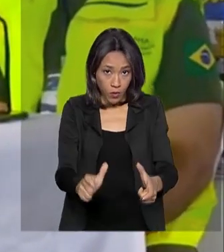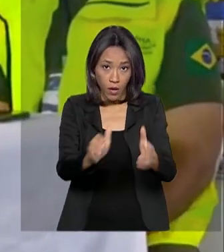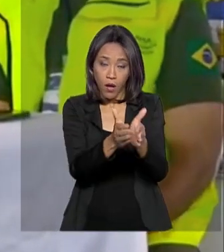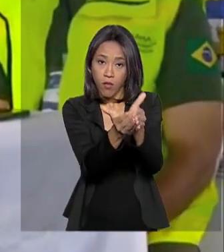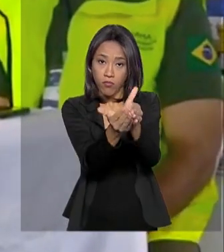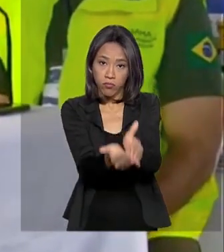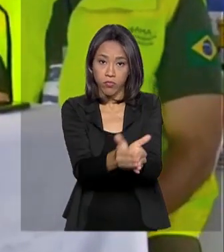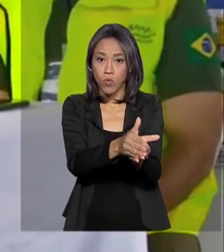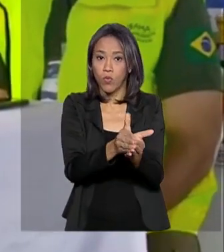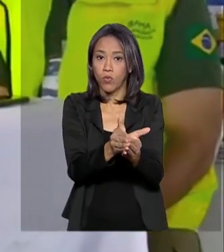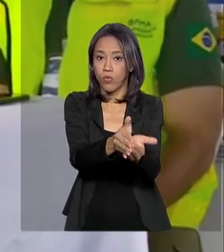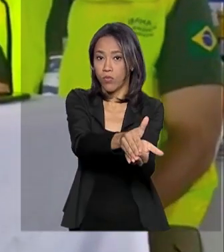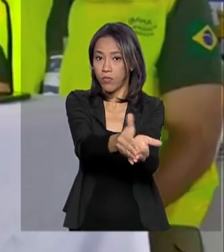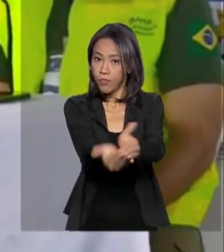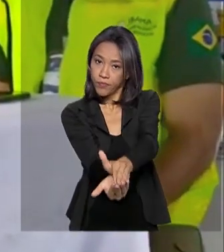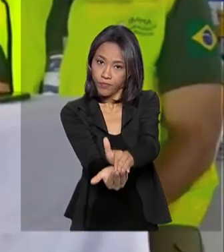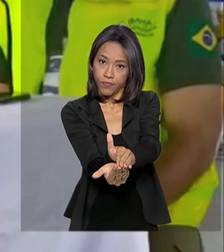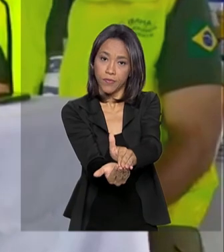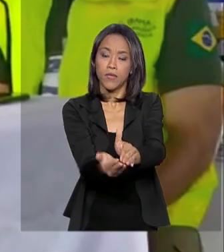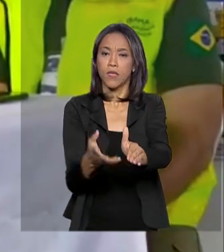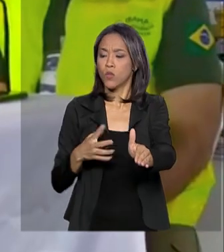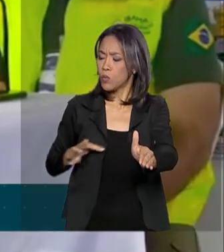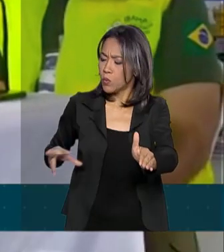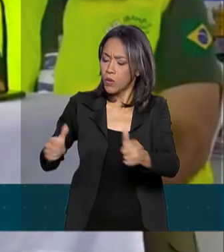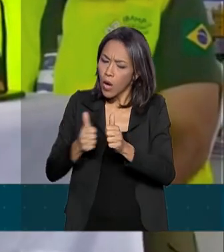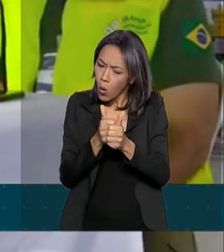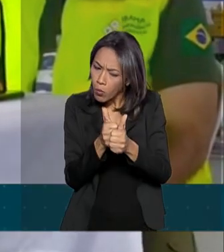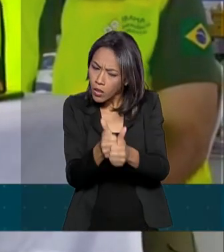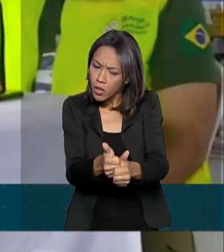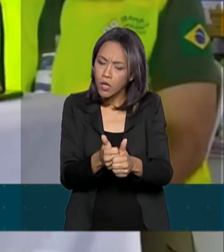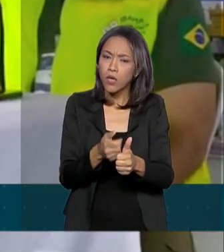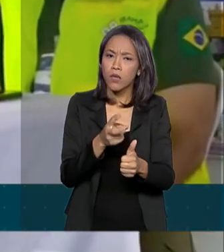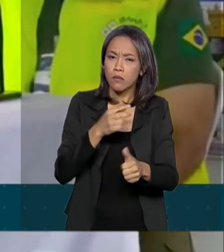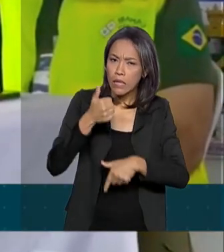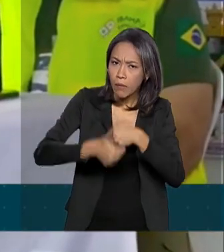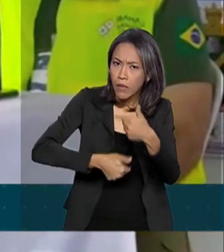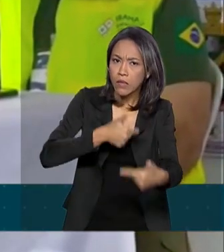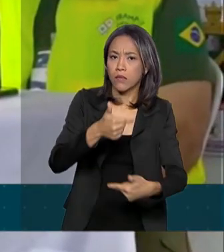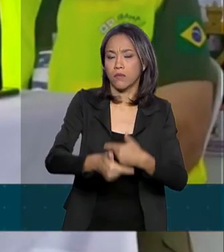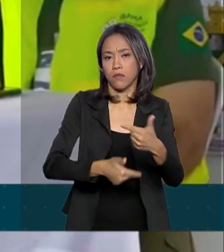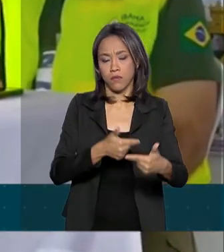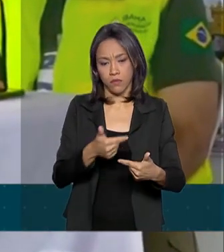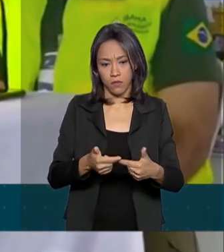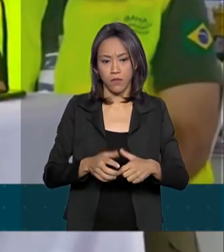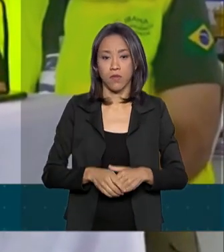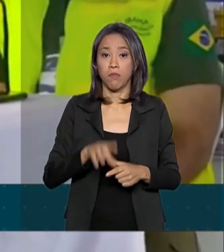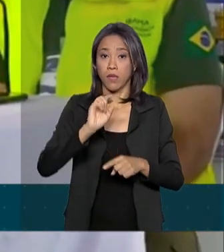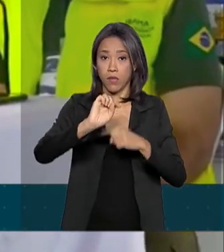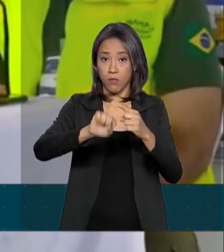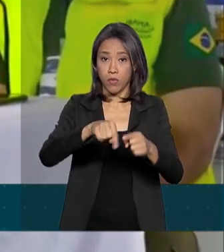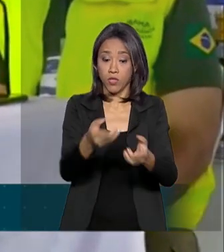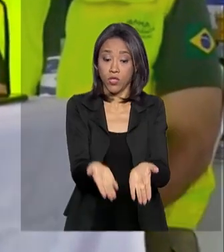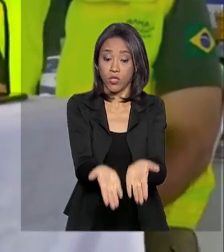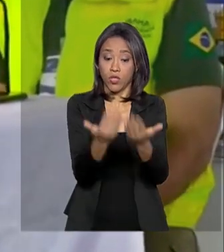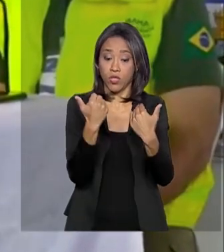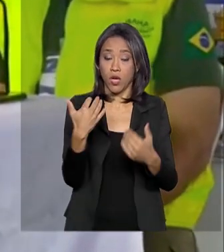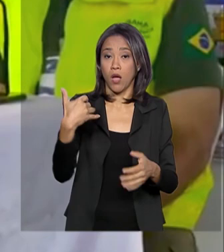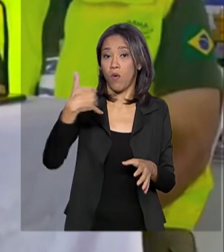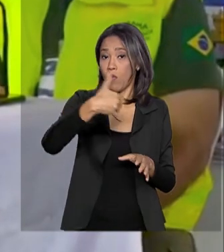por todas as equipes que ele estão. E esse trabalho continuará a ser feito até que ele seja retirado do óleo,